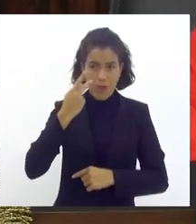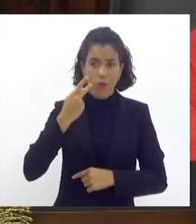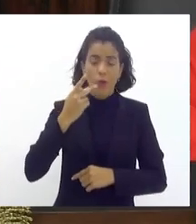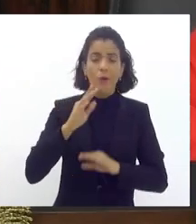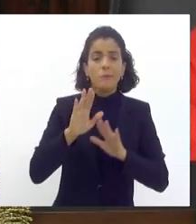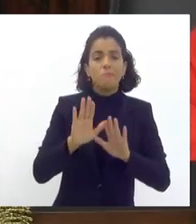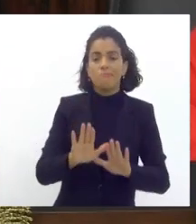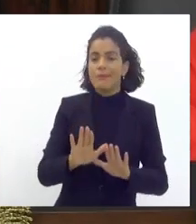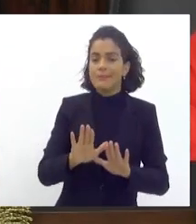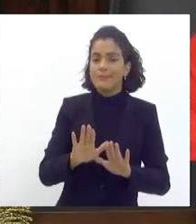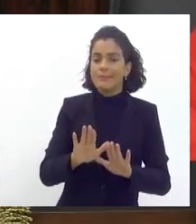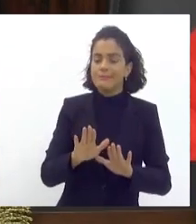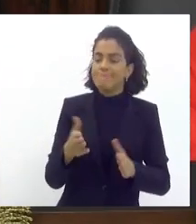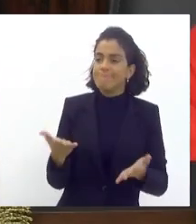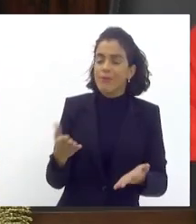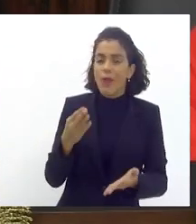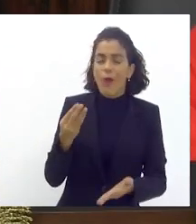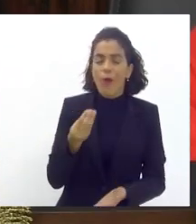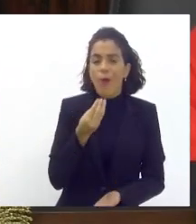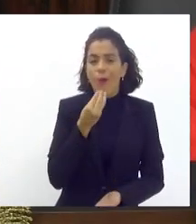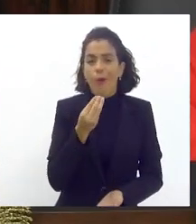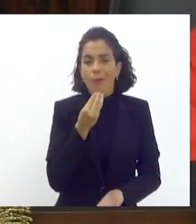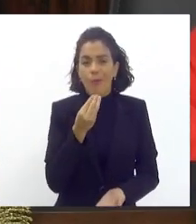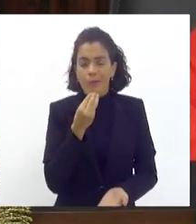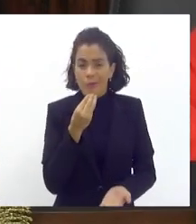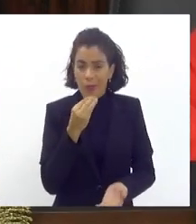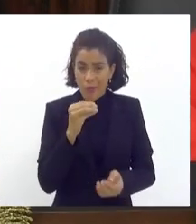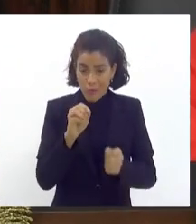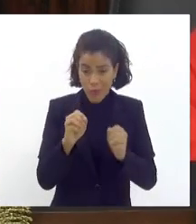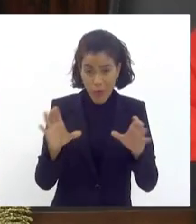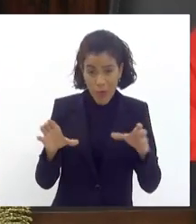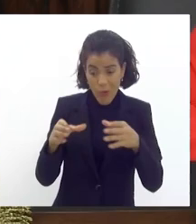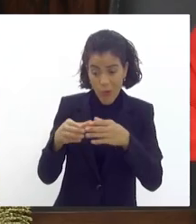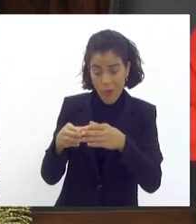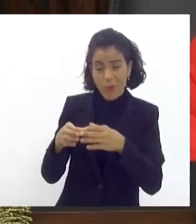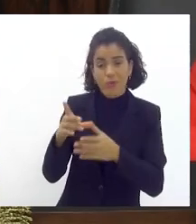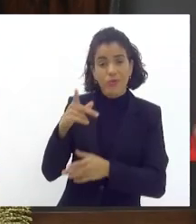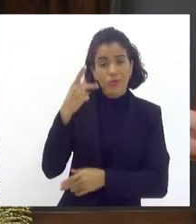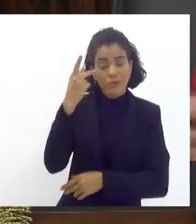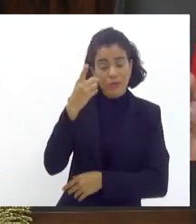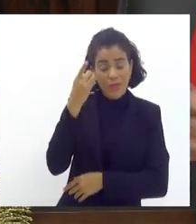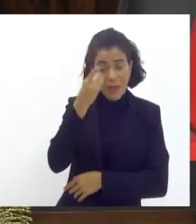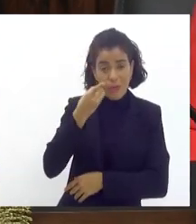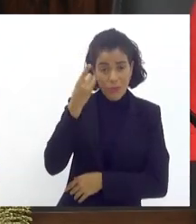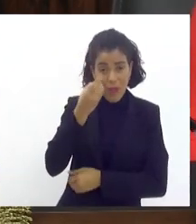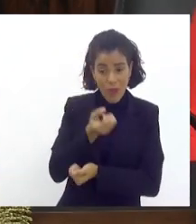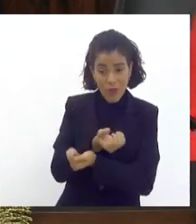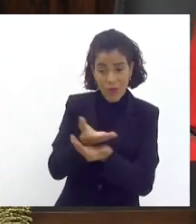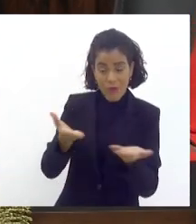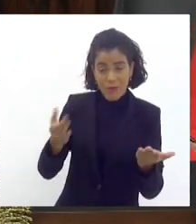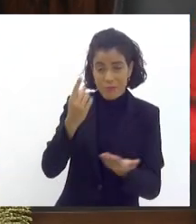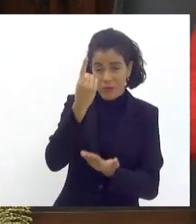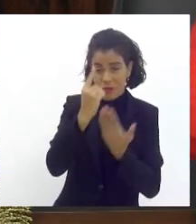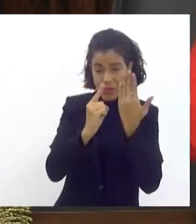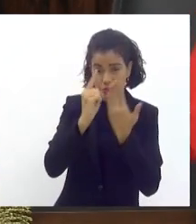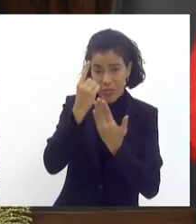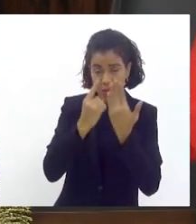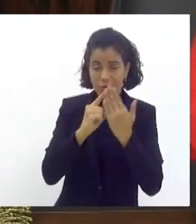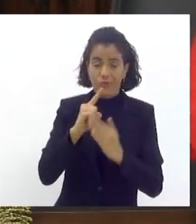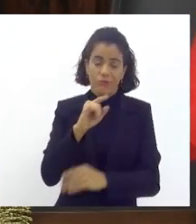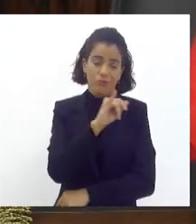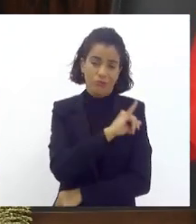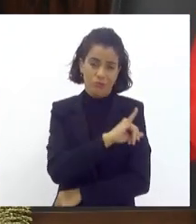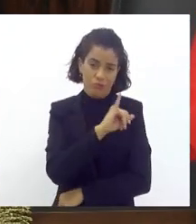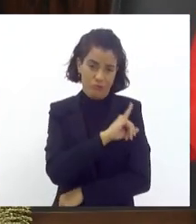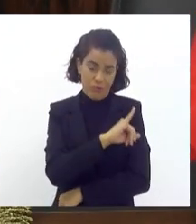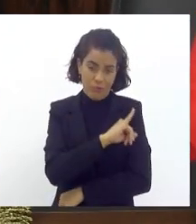mas a gente nunca teve oportunidade que esse conjunto aqui de parlamentares está oferecendo para o carnaval do estado do Rio de Janeiro hoje que é uma